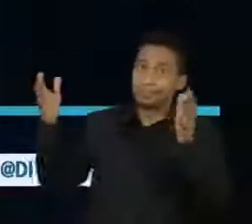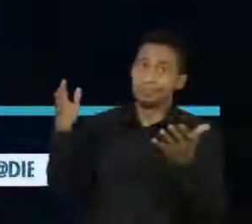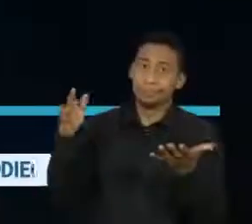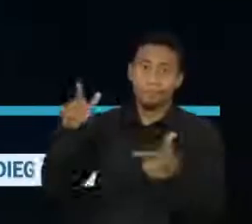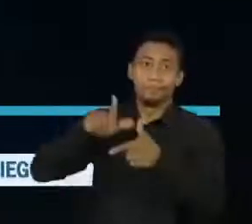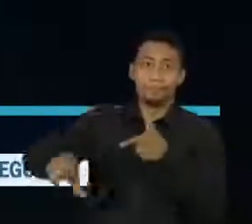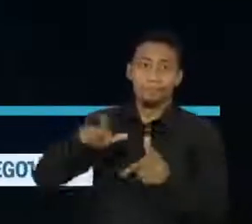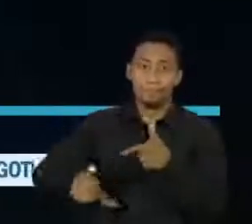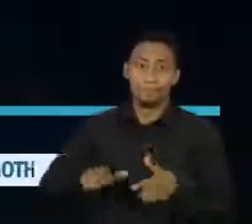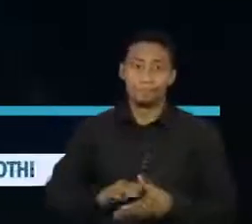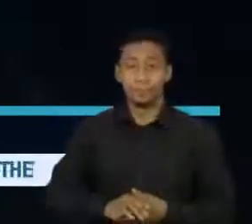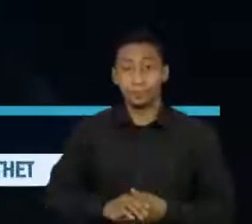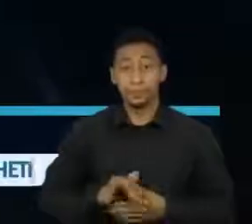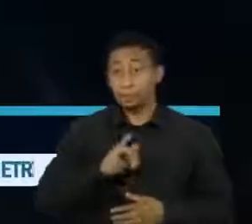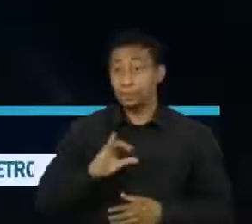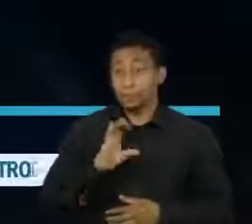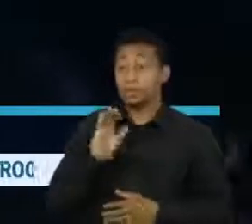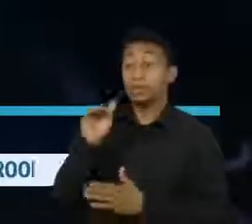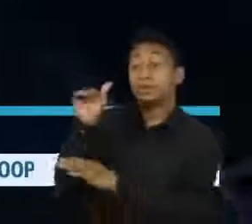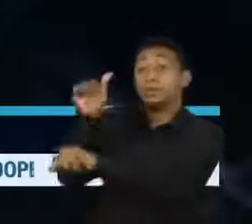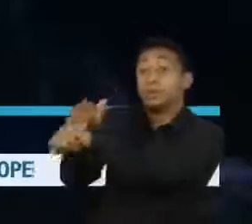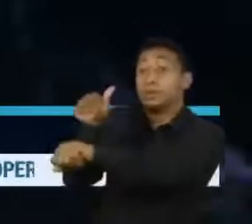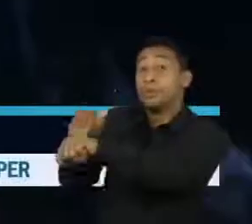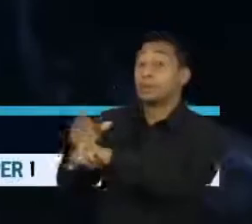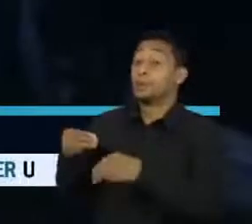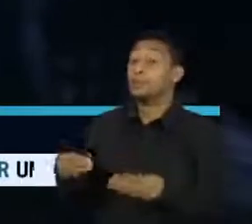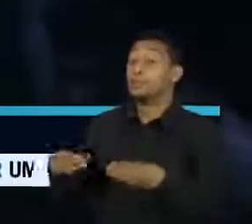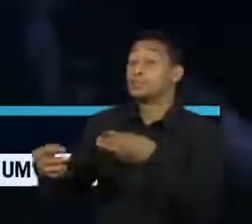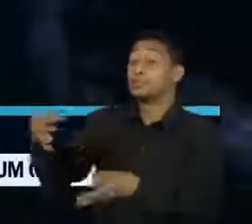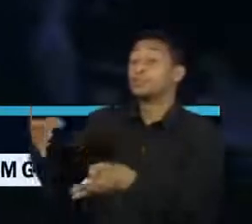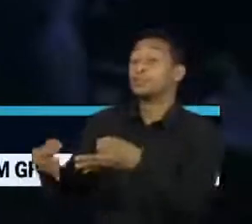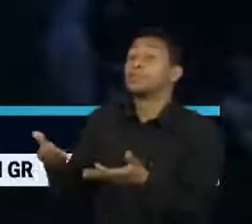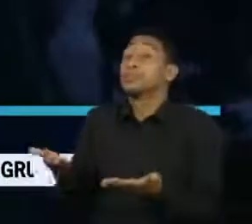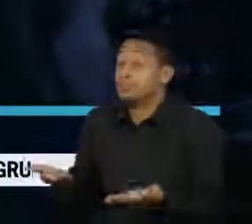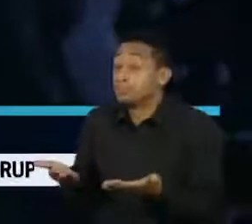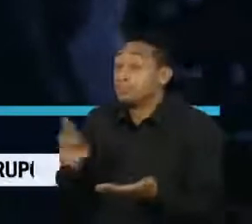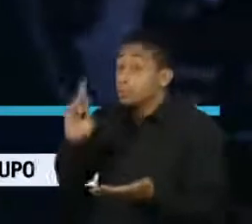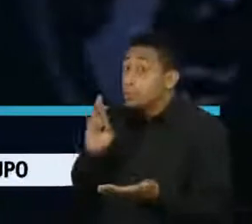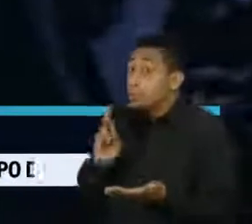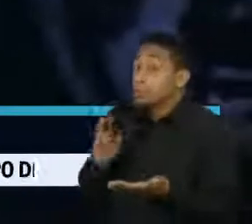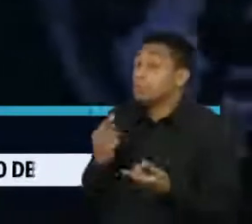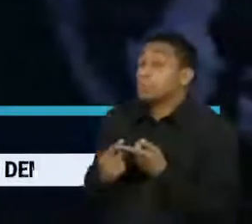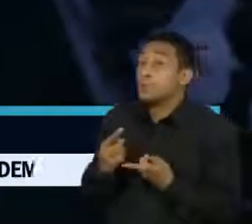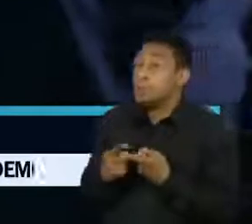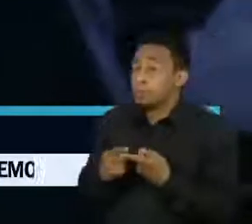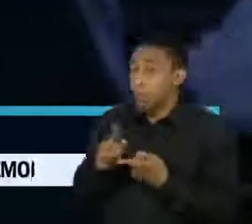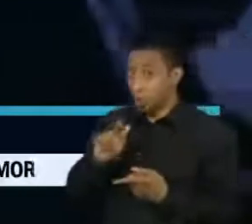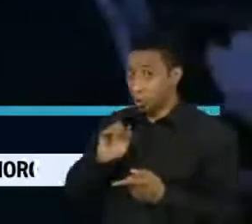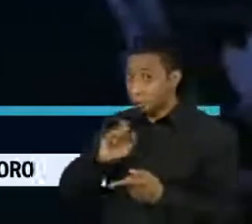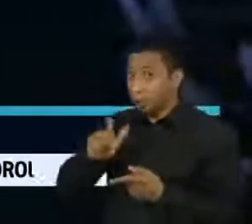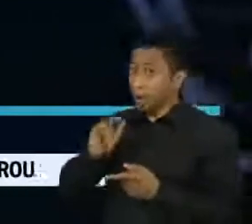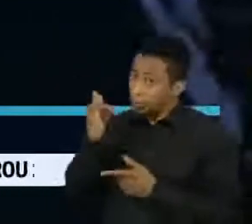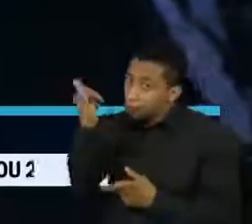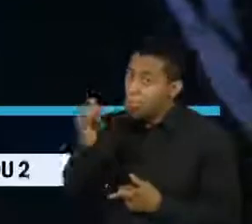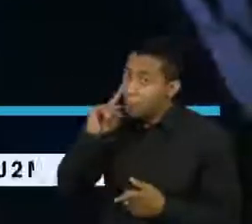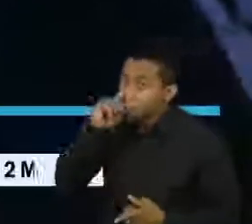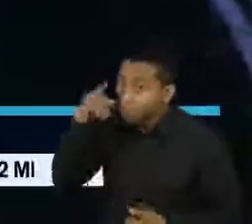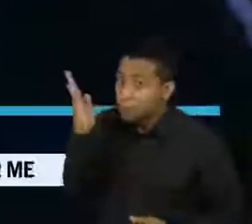O Jornal da Cultura entrou em contato com o Ministério da Justiça para comentar o relatório da Global Witness, mas até agora não obtivemos